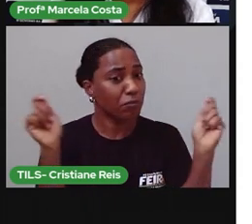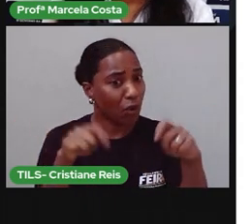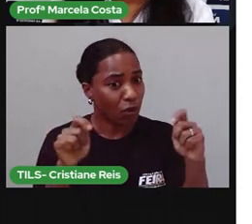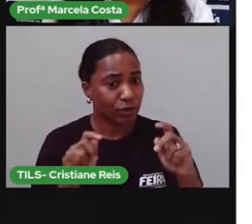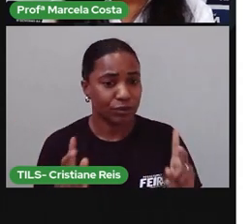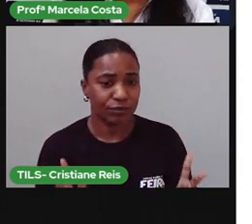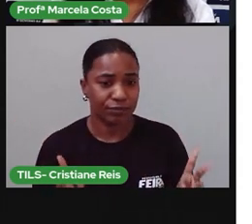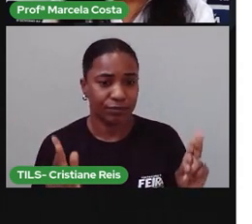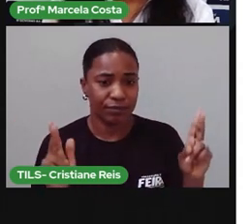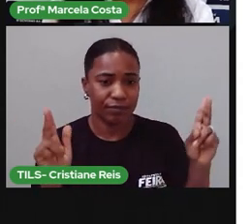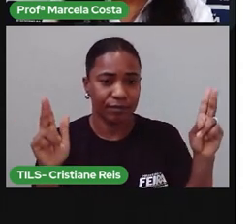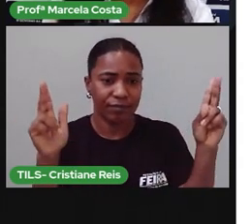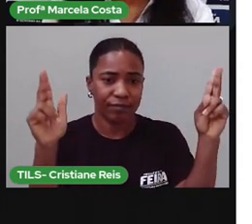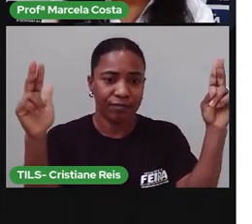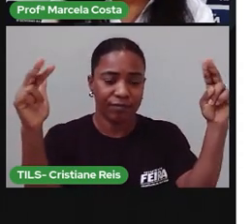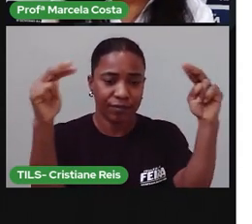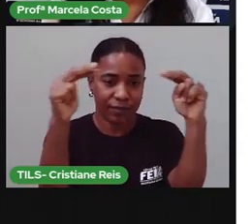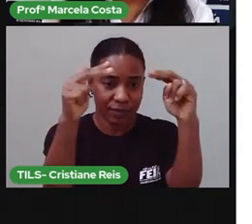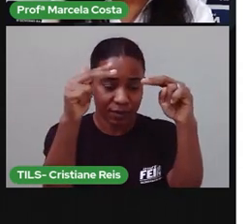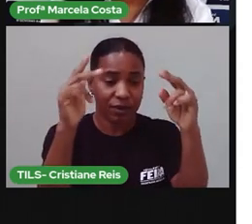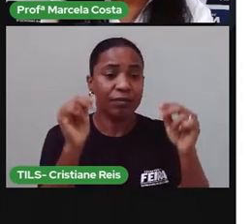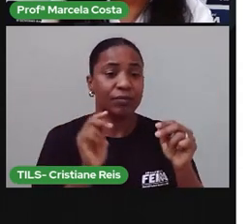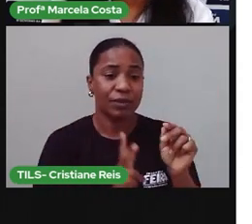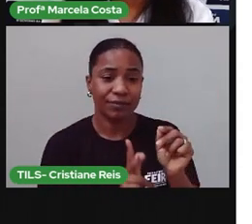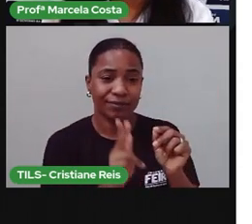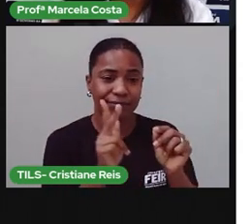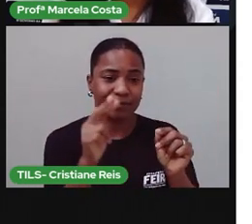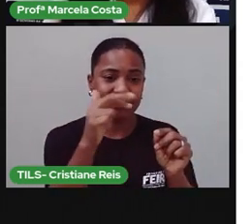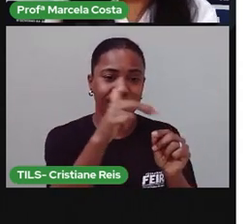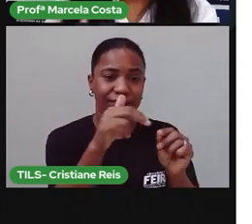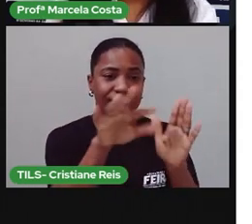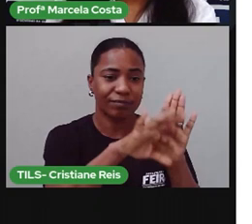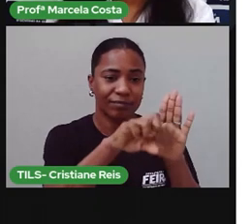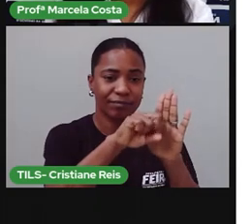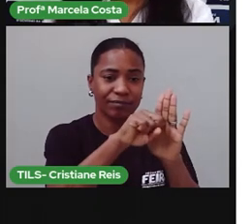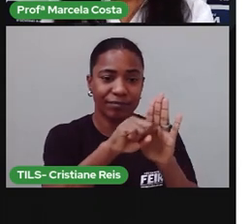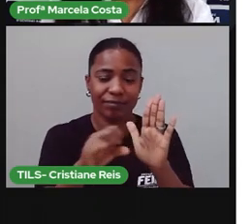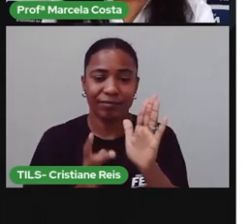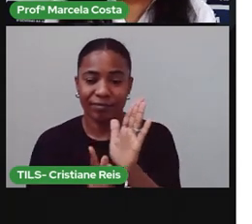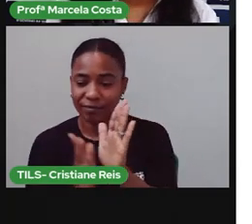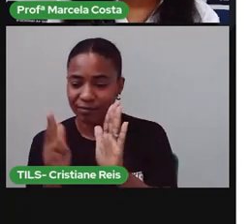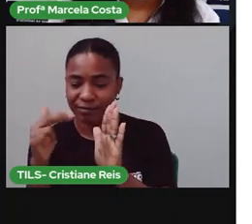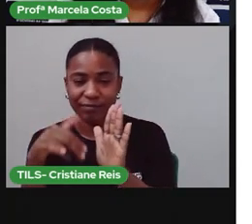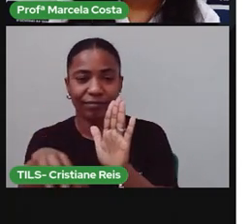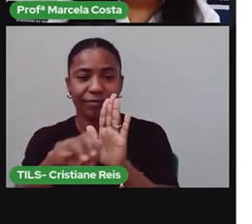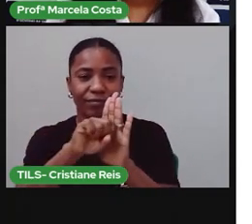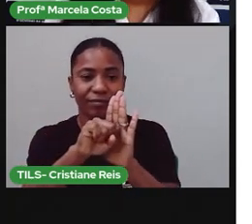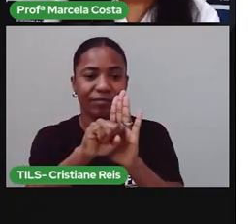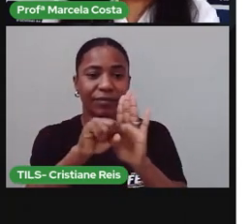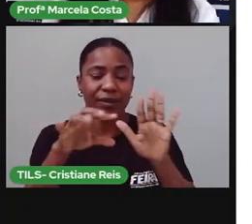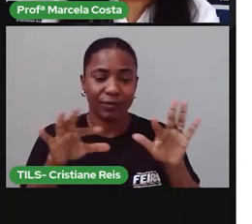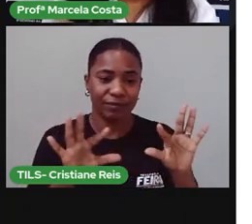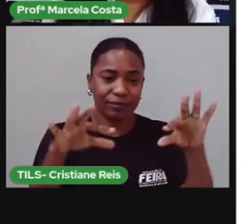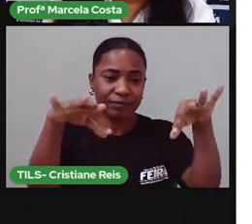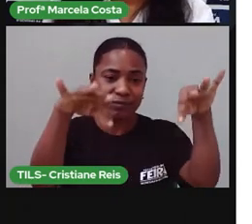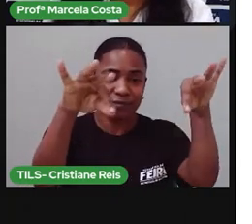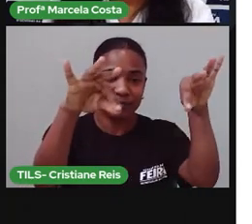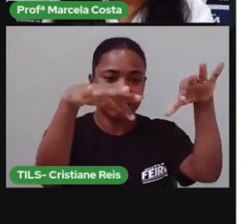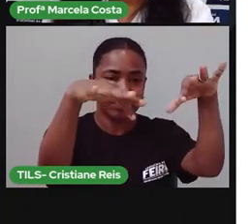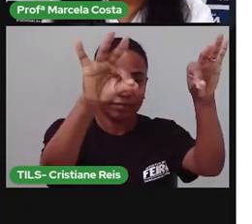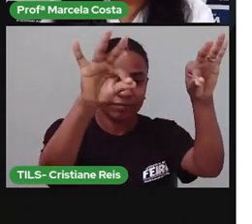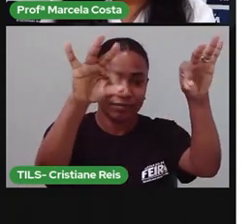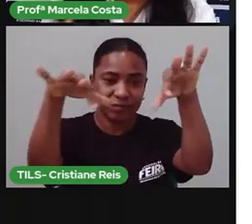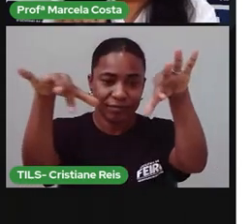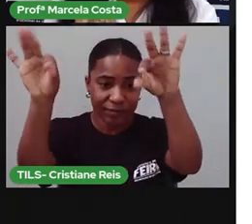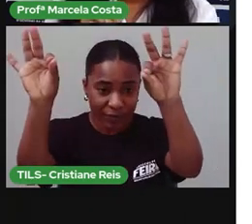recortar cada símbolo desse. Você pode recortar e colar em um pregador ou um imã de